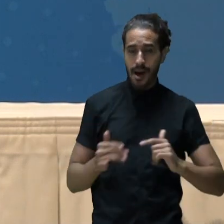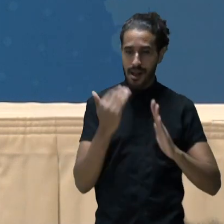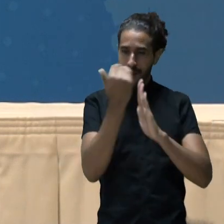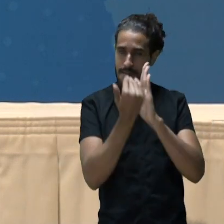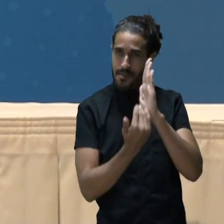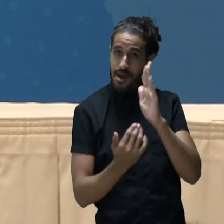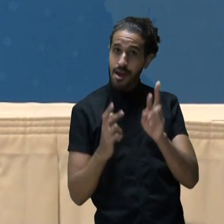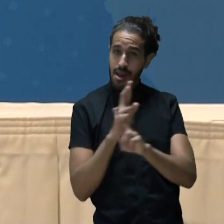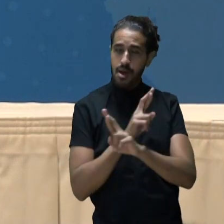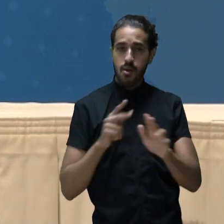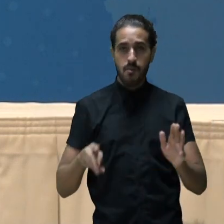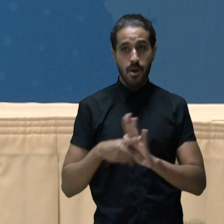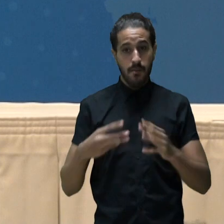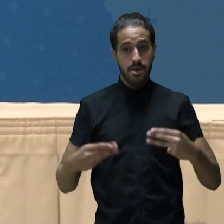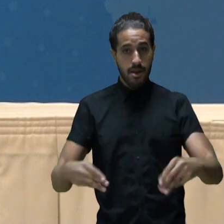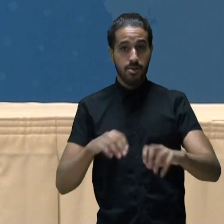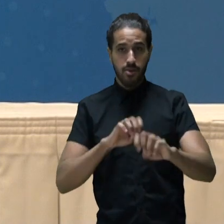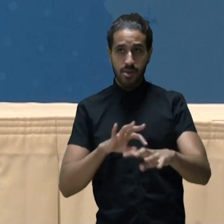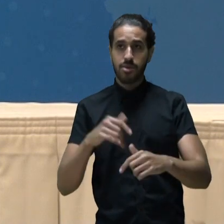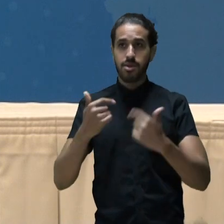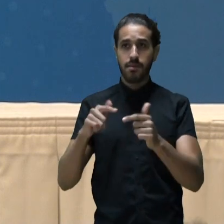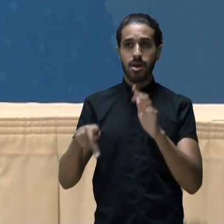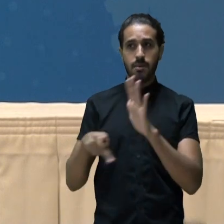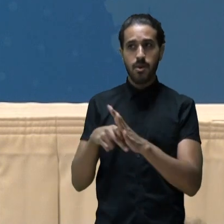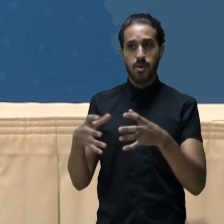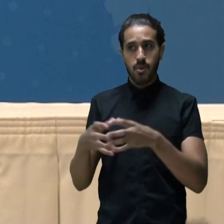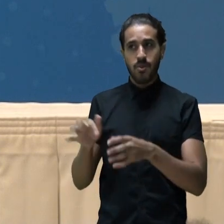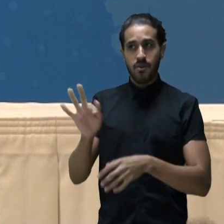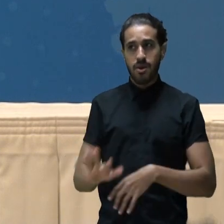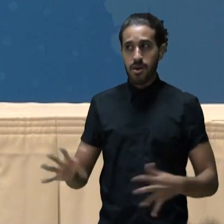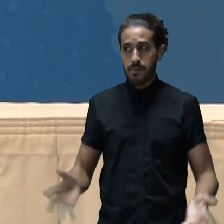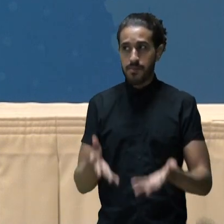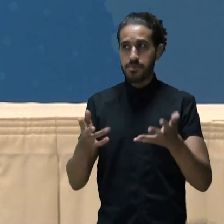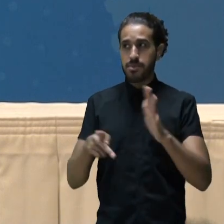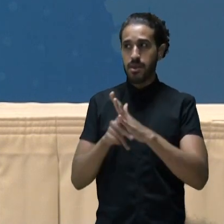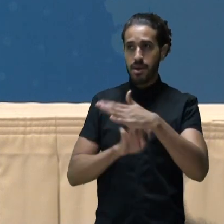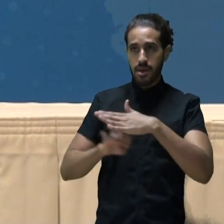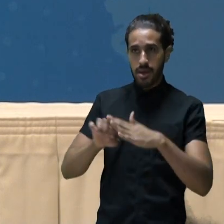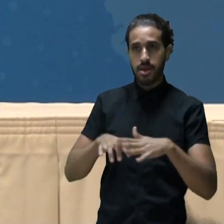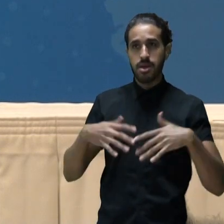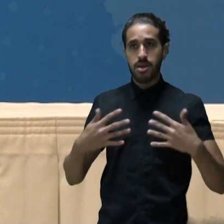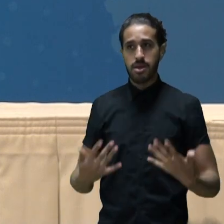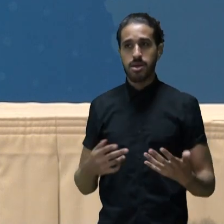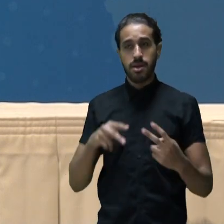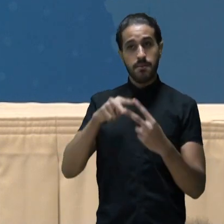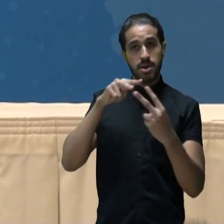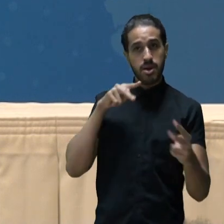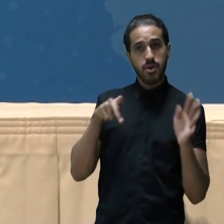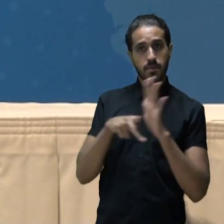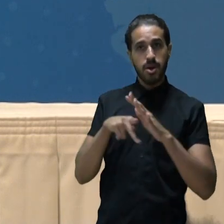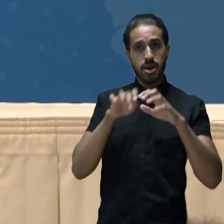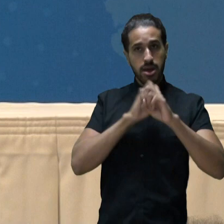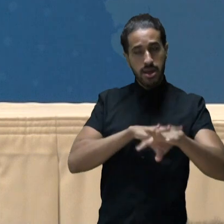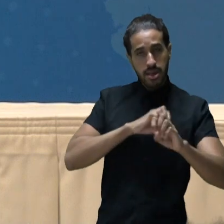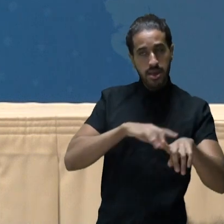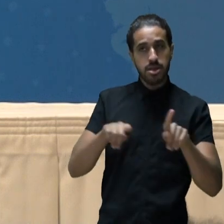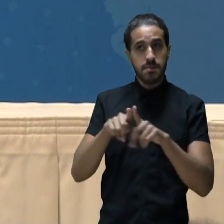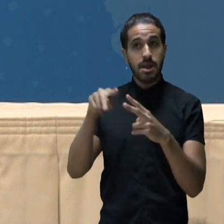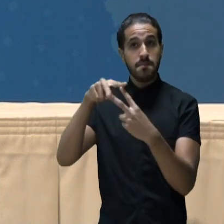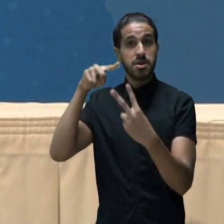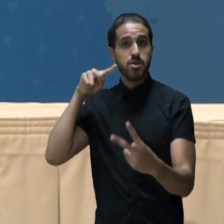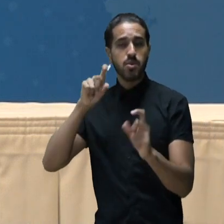de ações que o Ministério da Educação trabalha com a Rede Federal na promoção do empreendedorismo. Então, do ponto de vista do ensino,